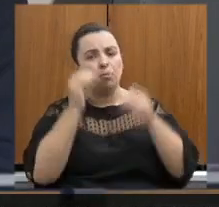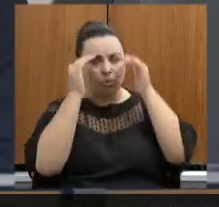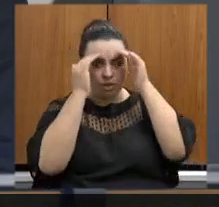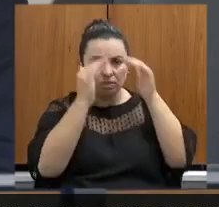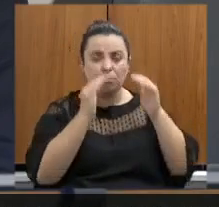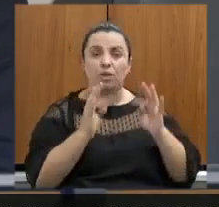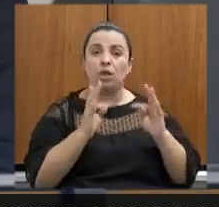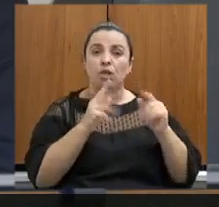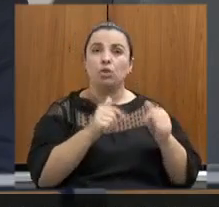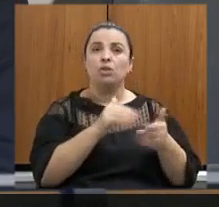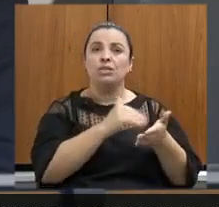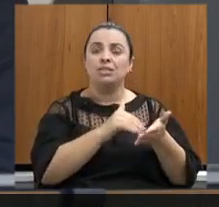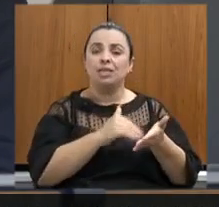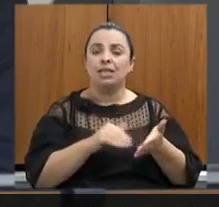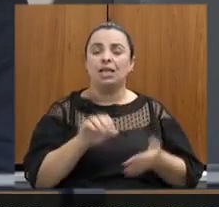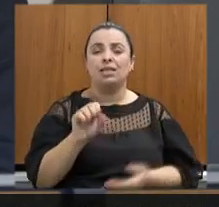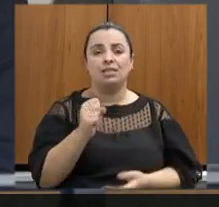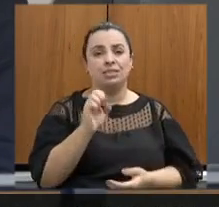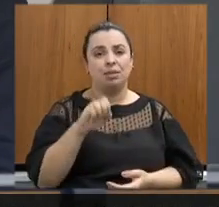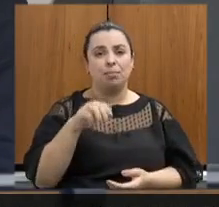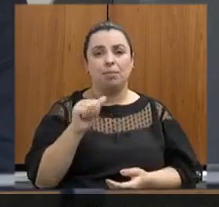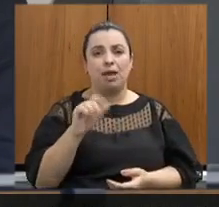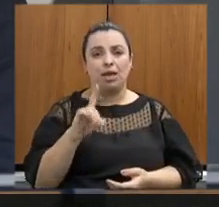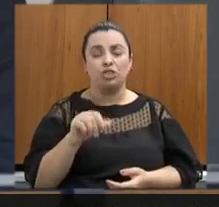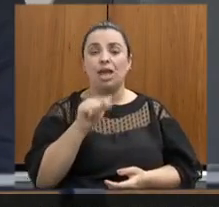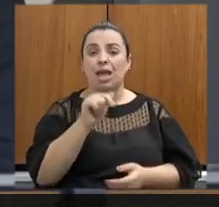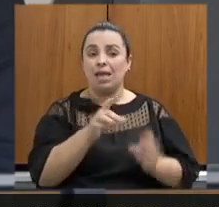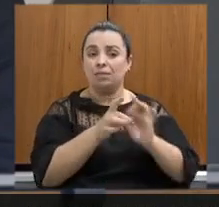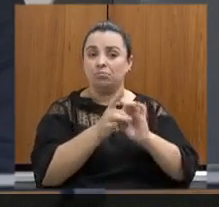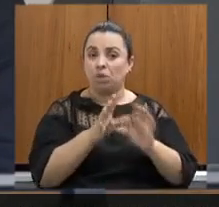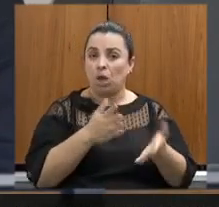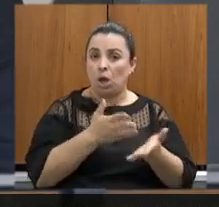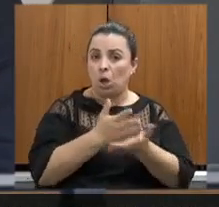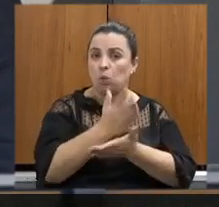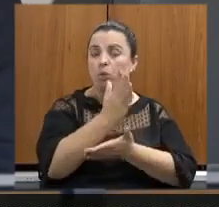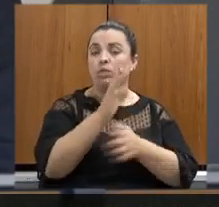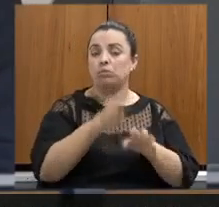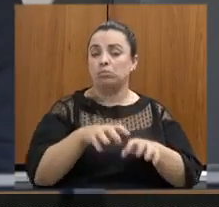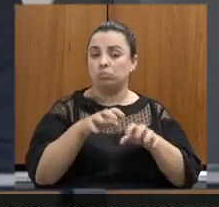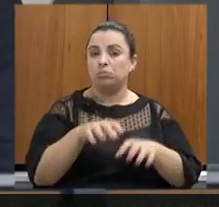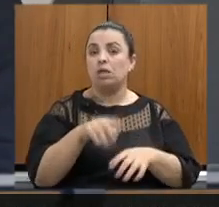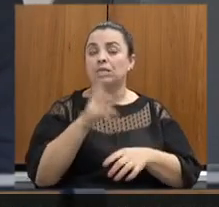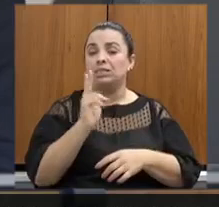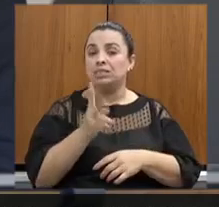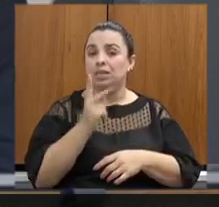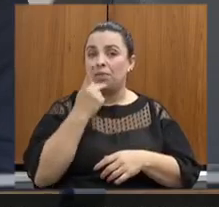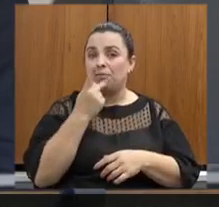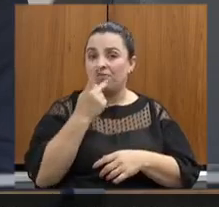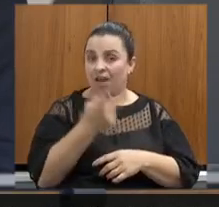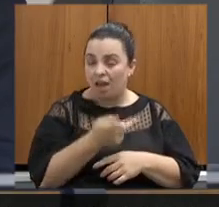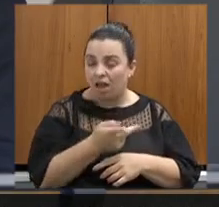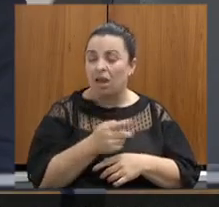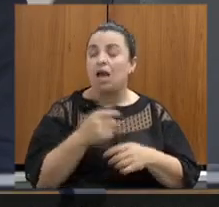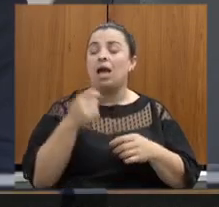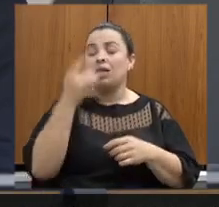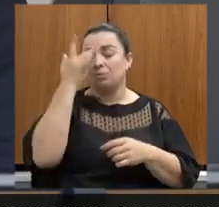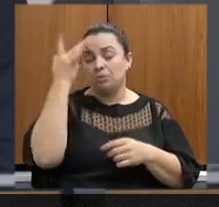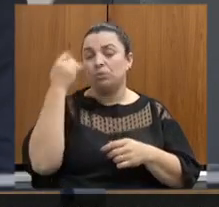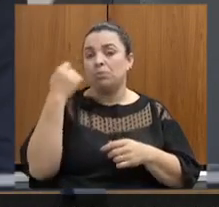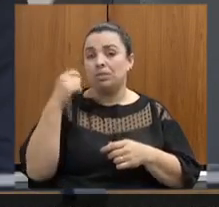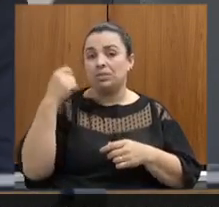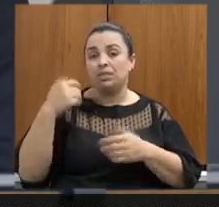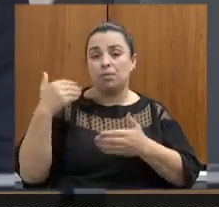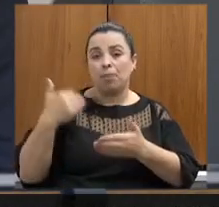SEMAD e essa licença ambiental sempre quando é falada as pessoas tinham que analisar passo a passo